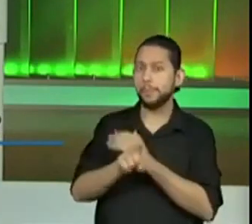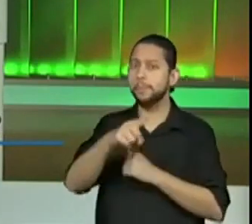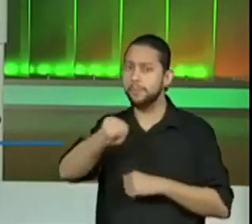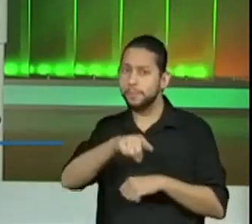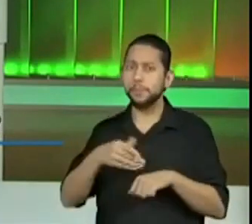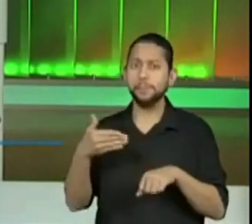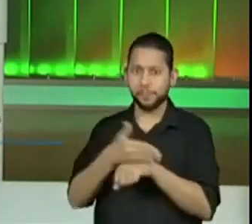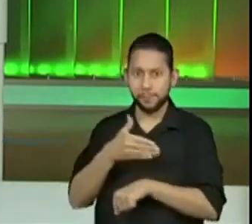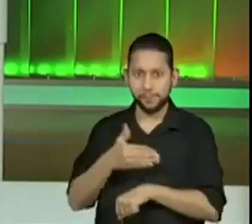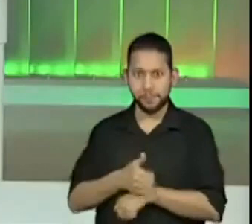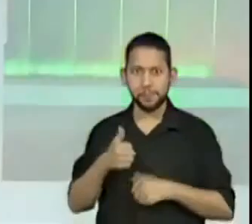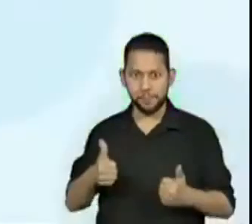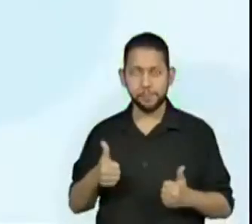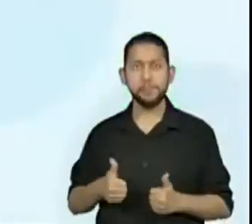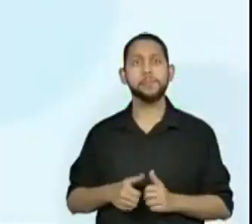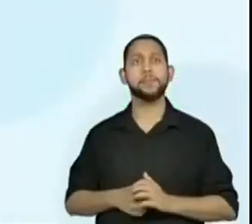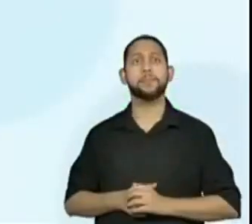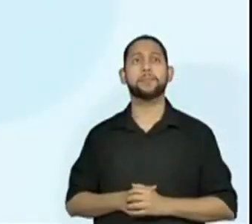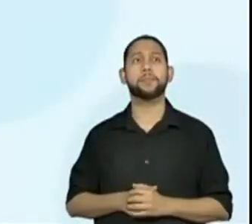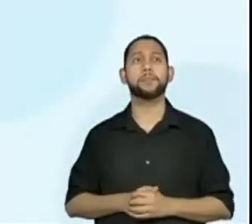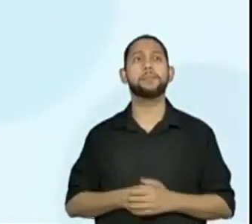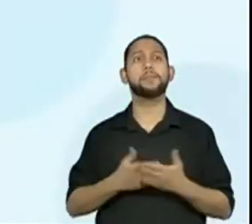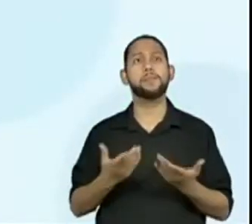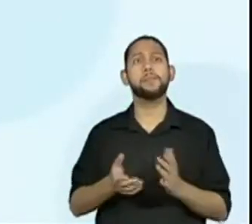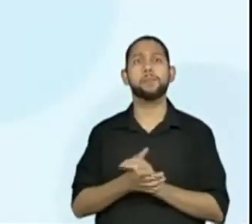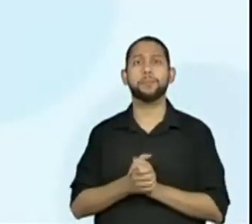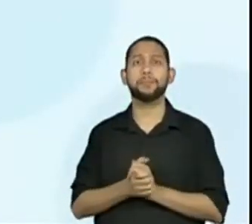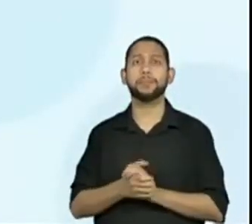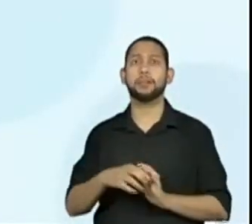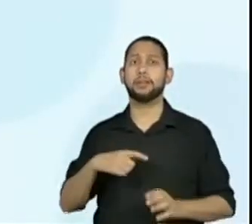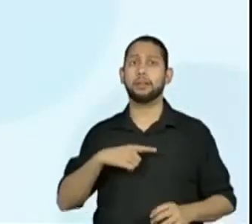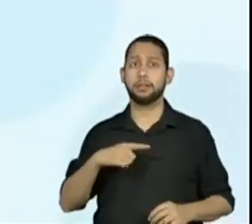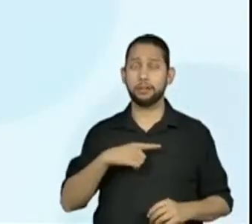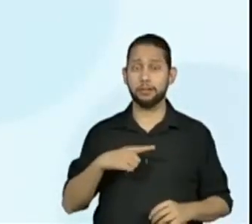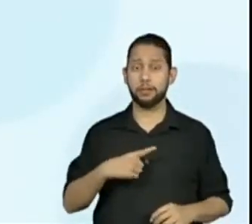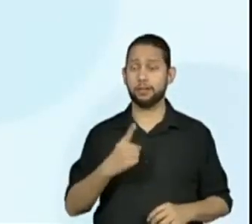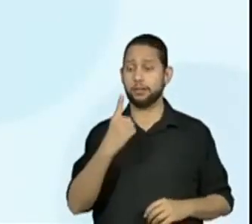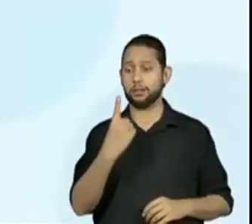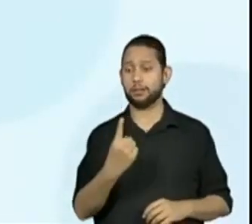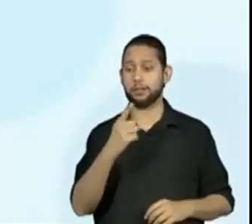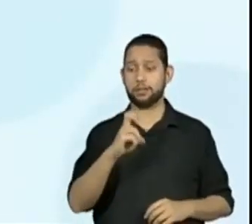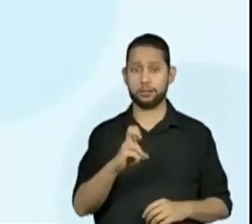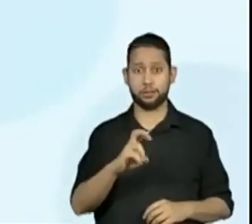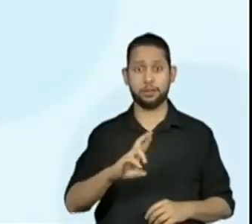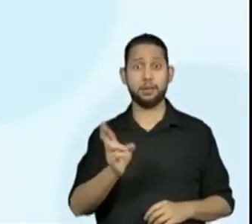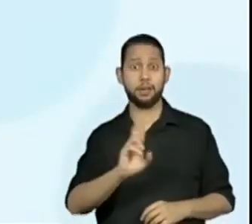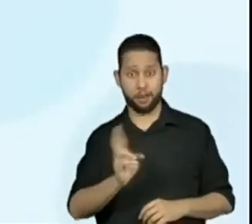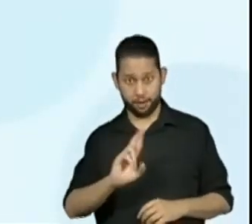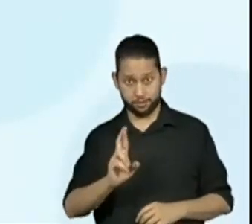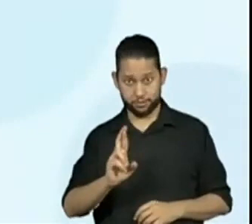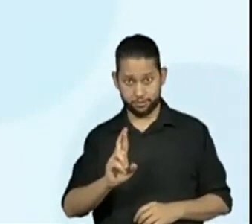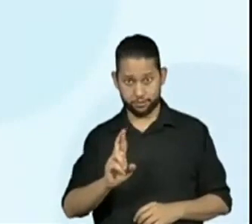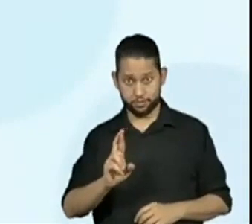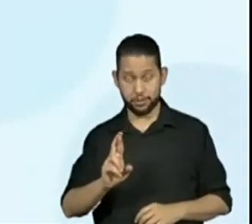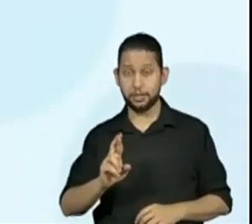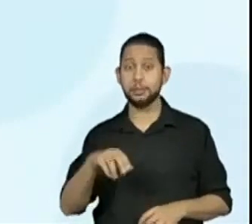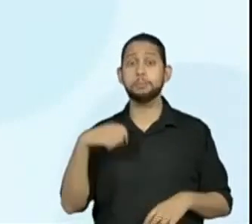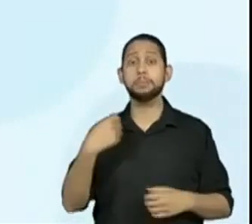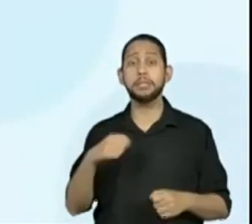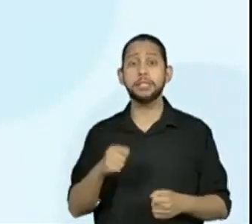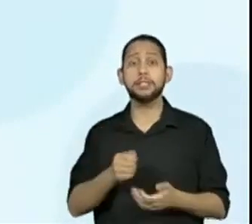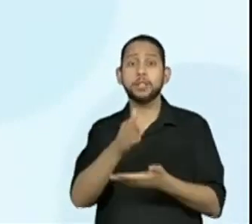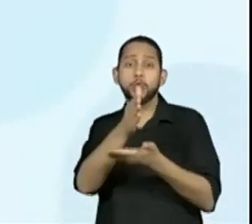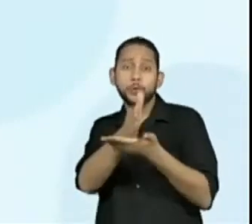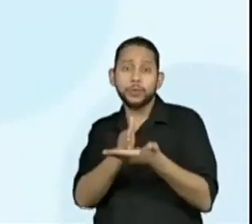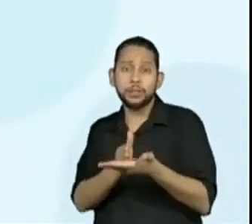Então, vamos lá para a nossa perguntinha. Como podemos dividir R$ 15,00 entre duas pessoas?